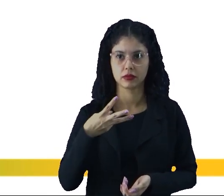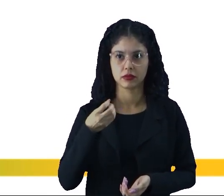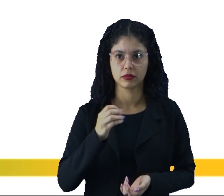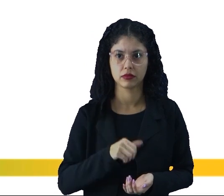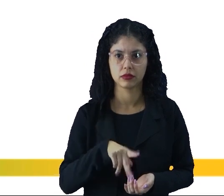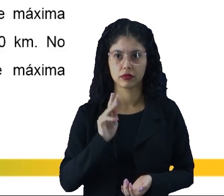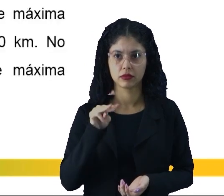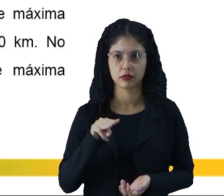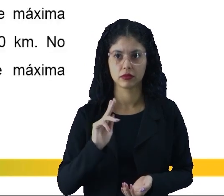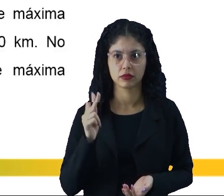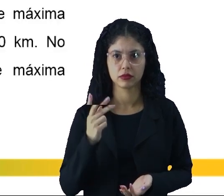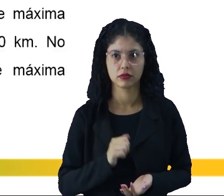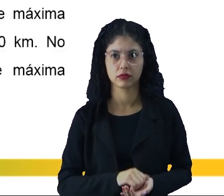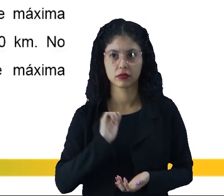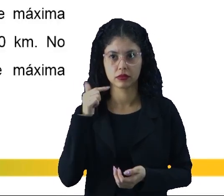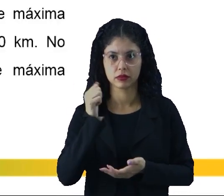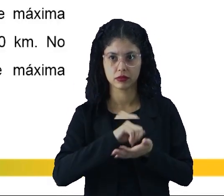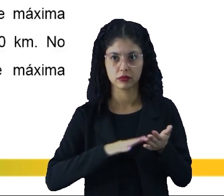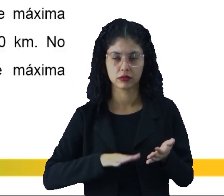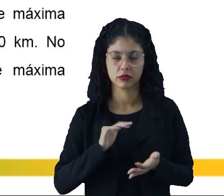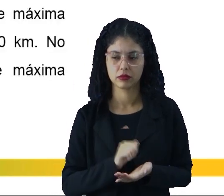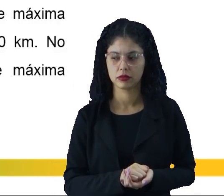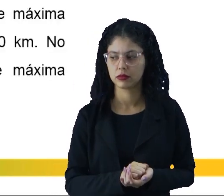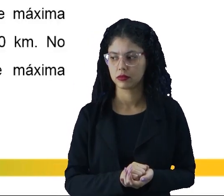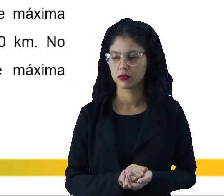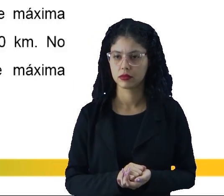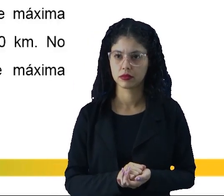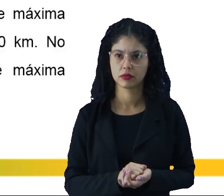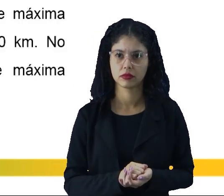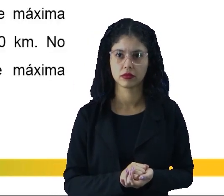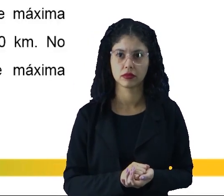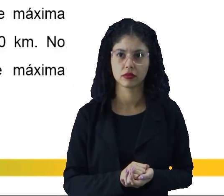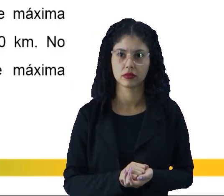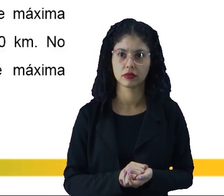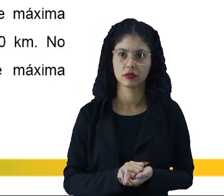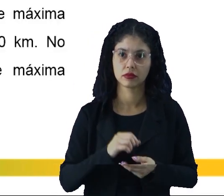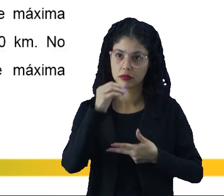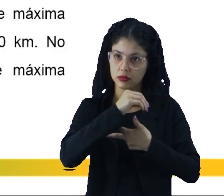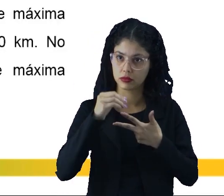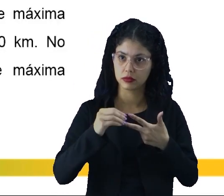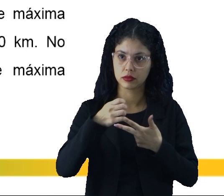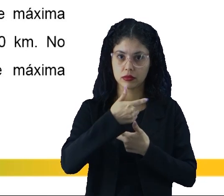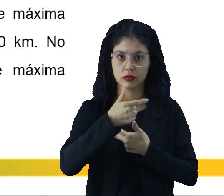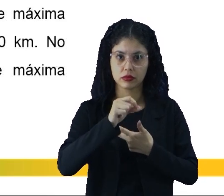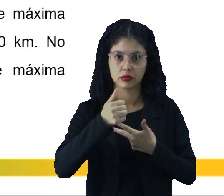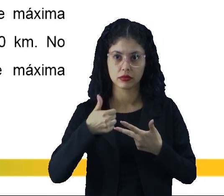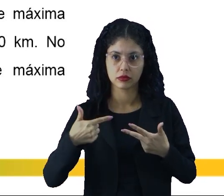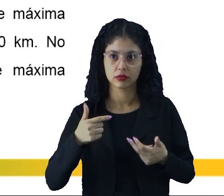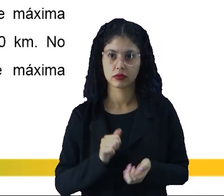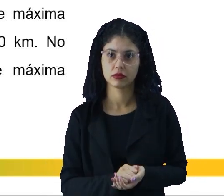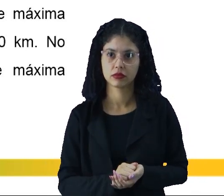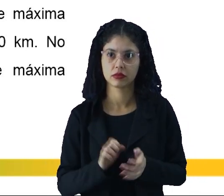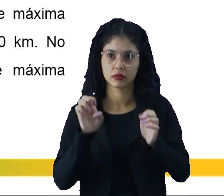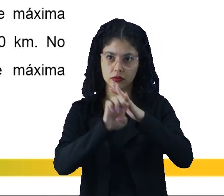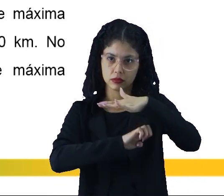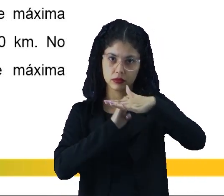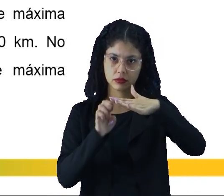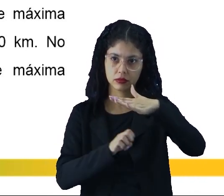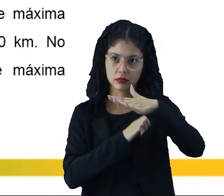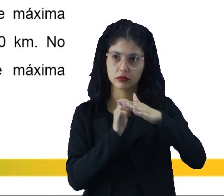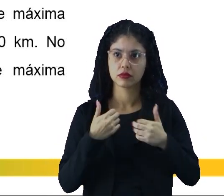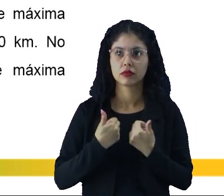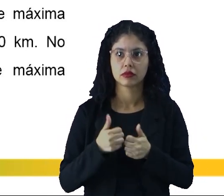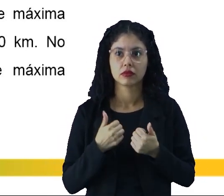por hora próxima questão no Enem de 2012 uma empresa de